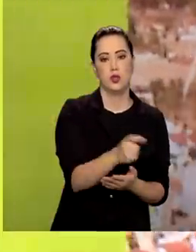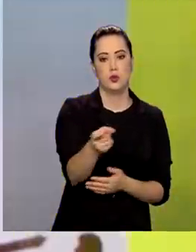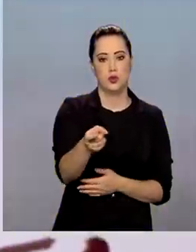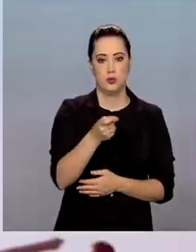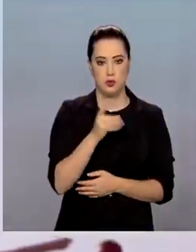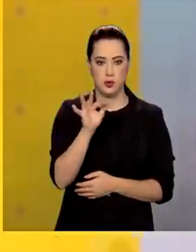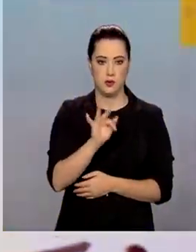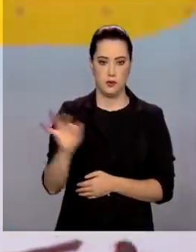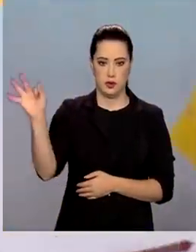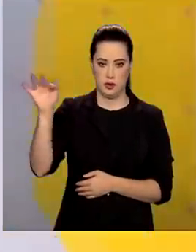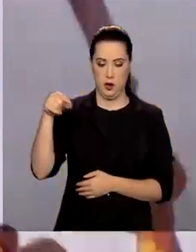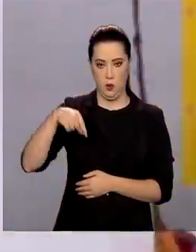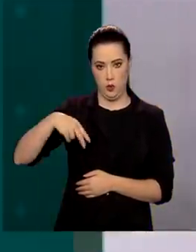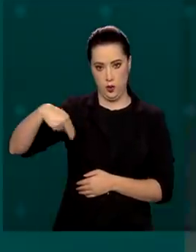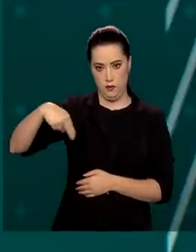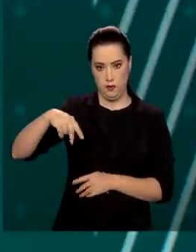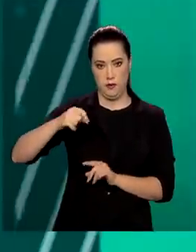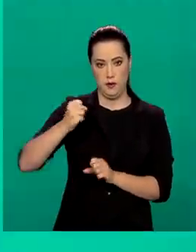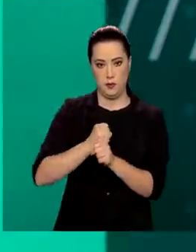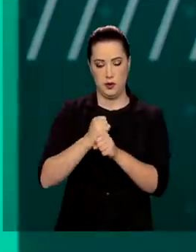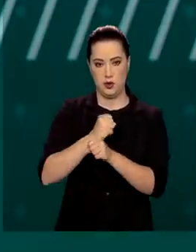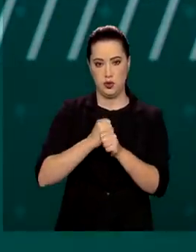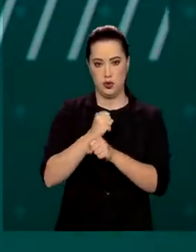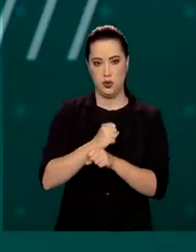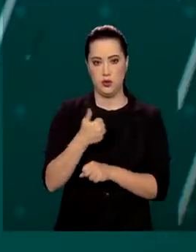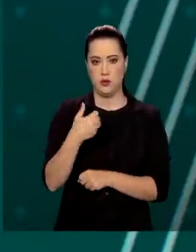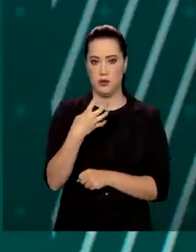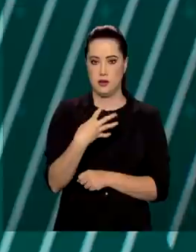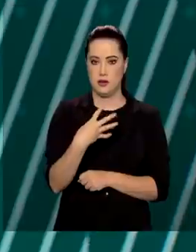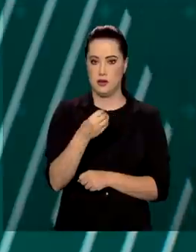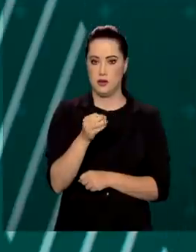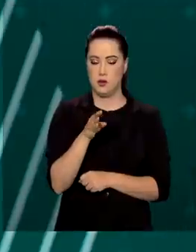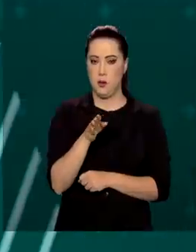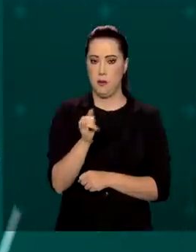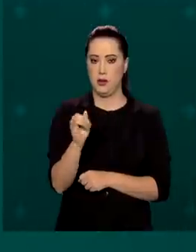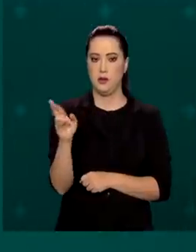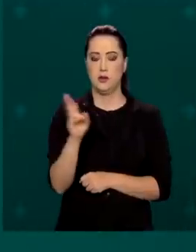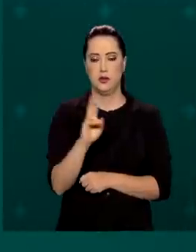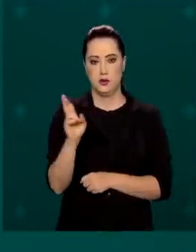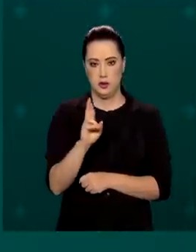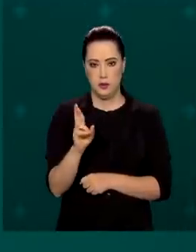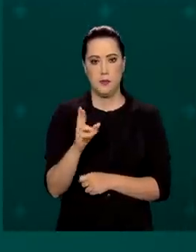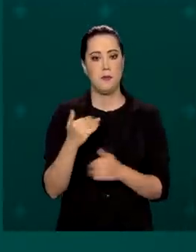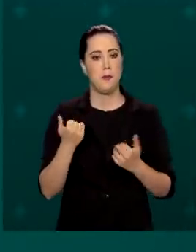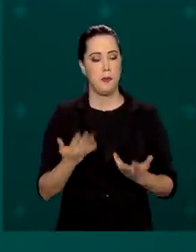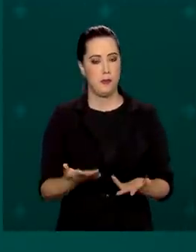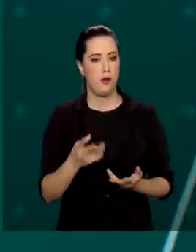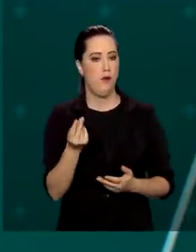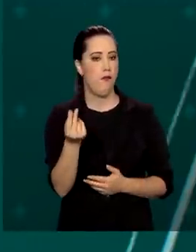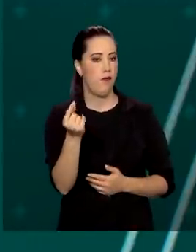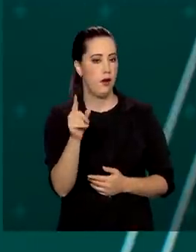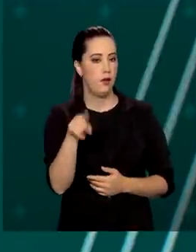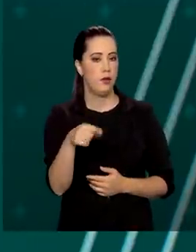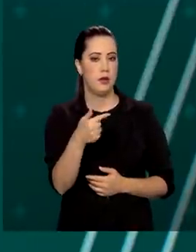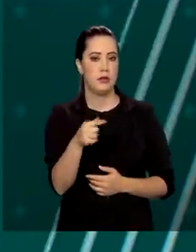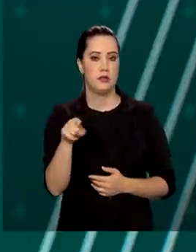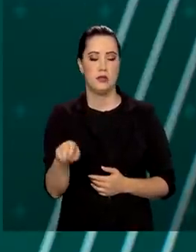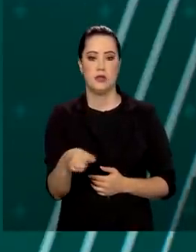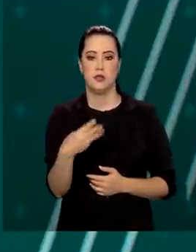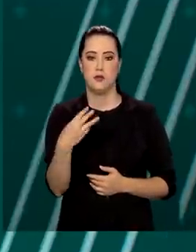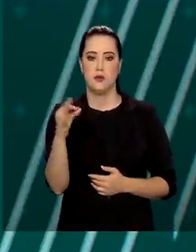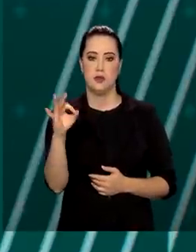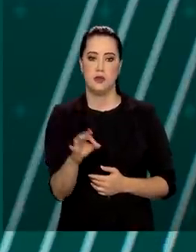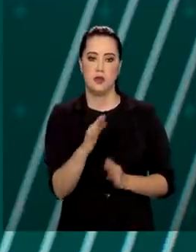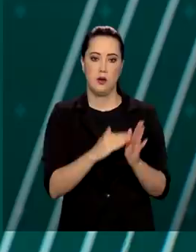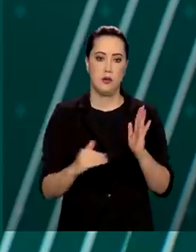federais em novembro deste ano foi de 140 bilhões e 101 milhões de reais. O valor é 7,3